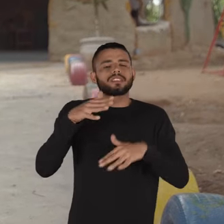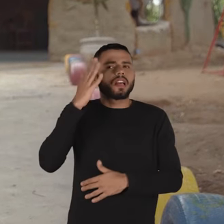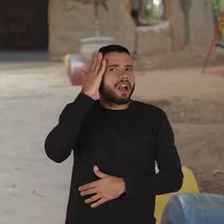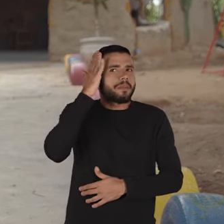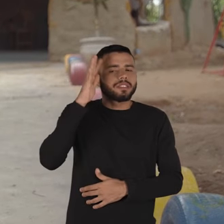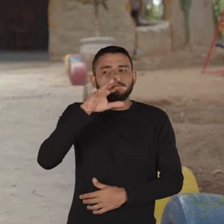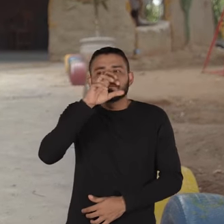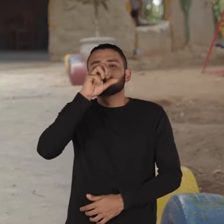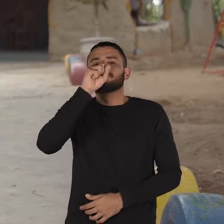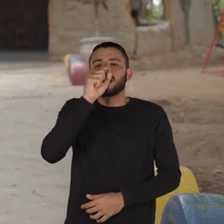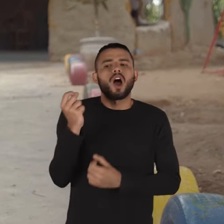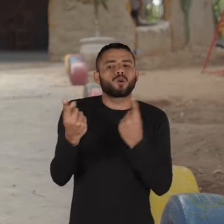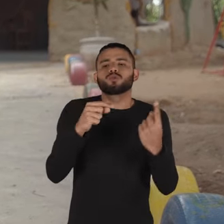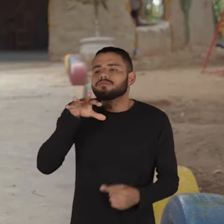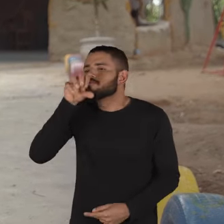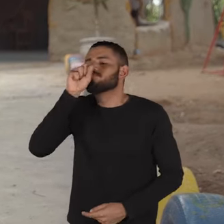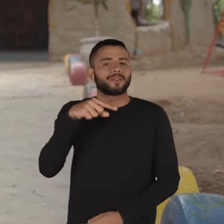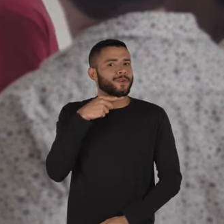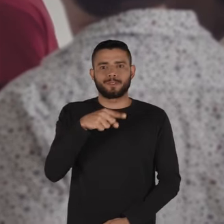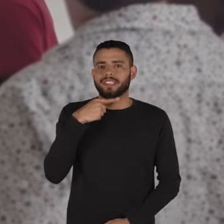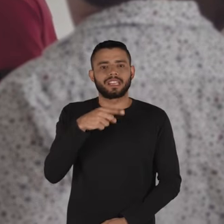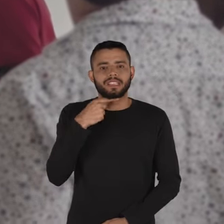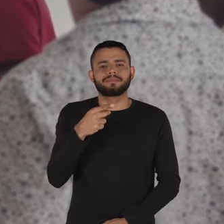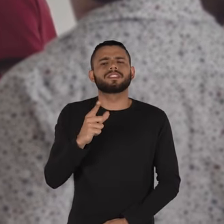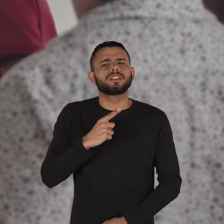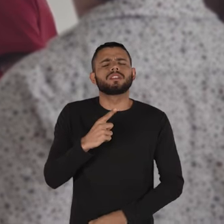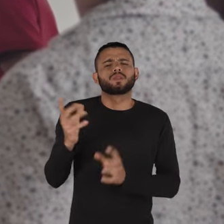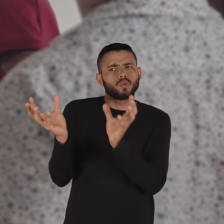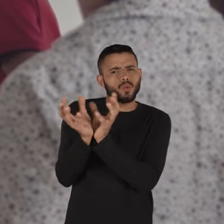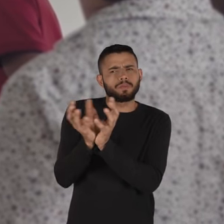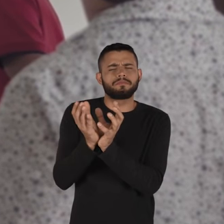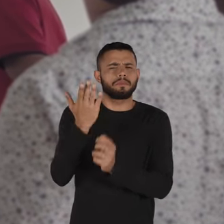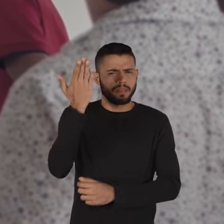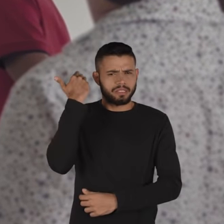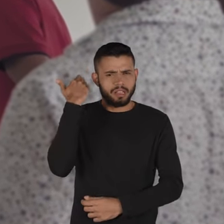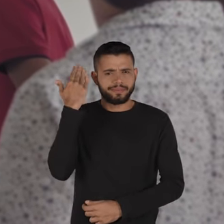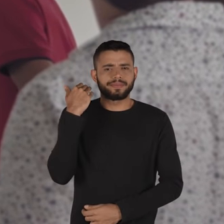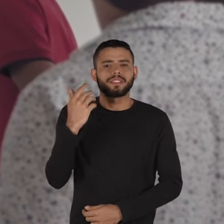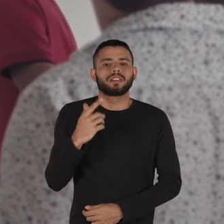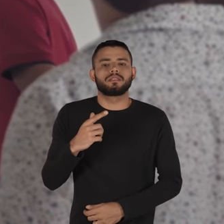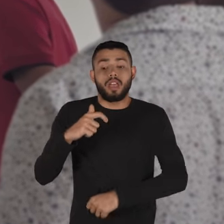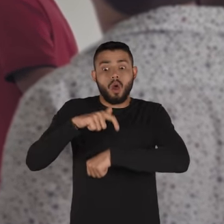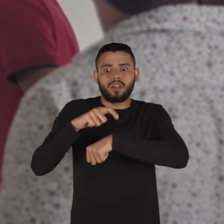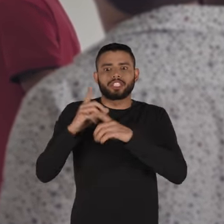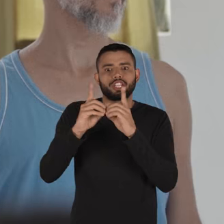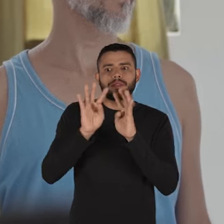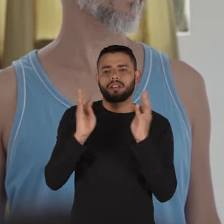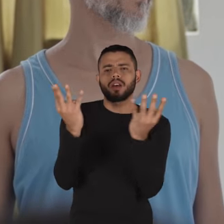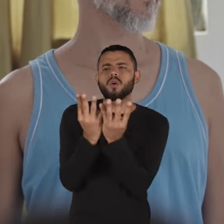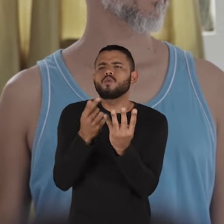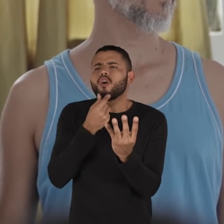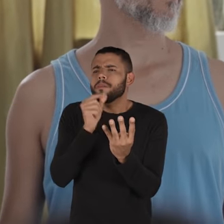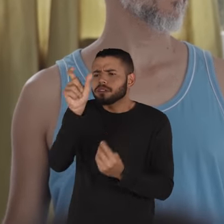na cabeça. Outros não conseguem dar o cheiro. Em uma dessas turmas passadas, no meio da dinâmica, um